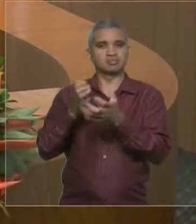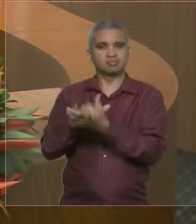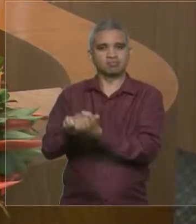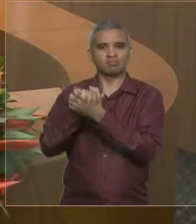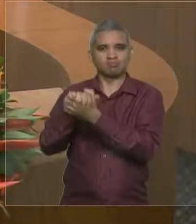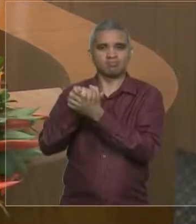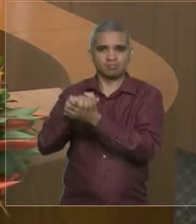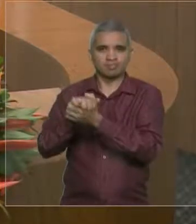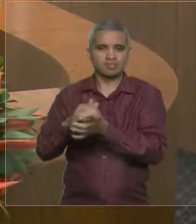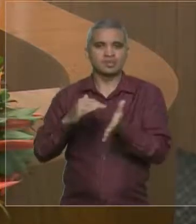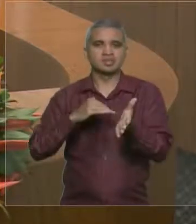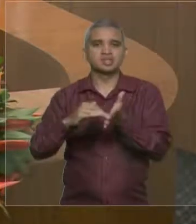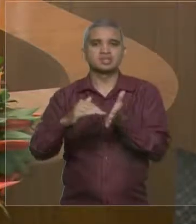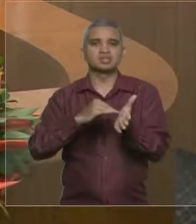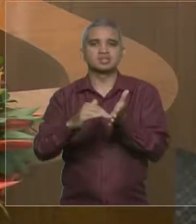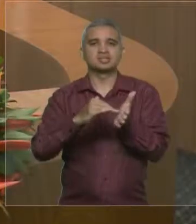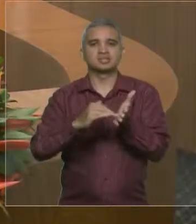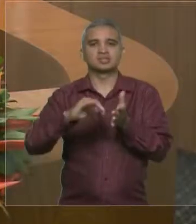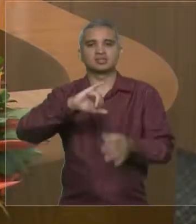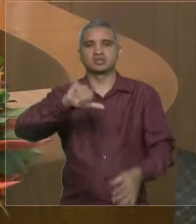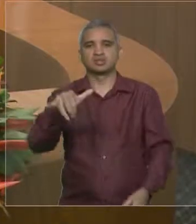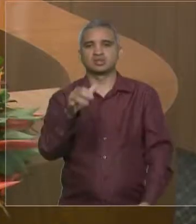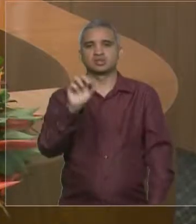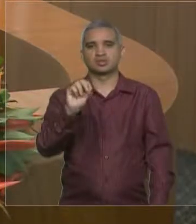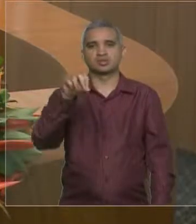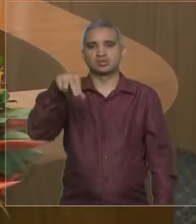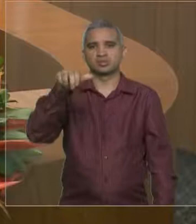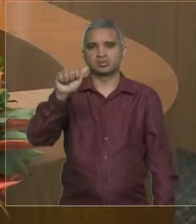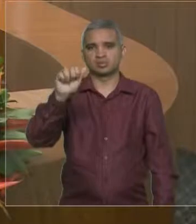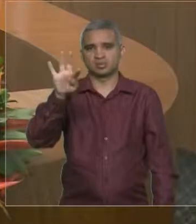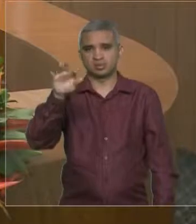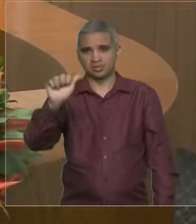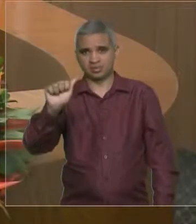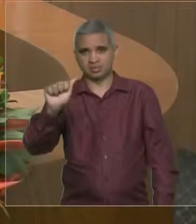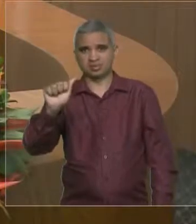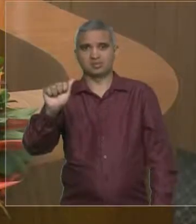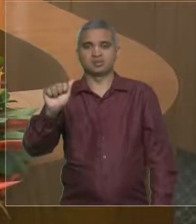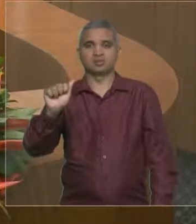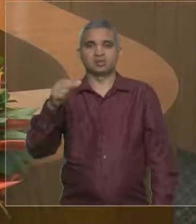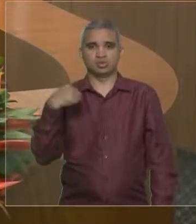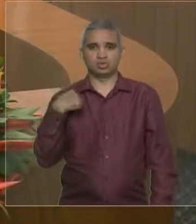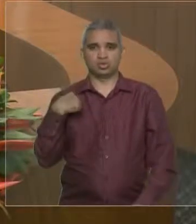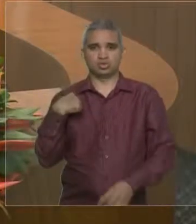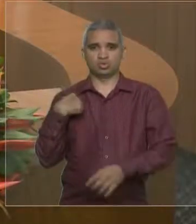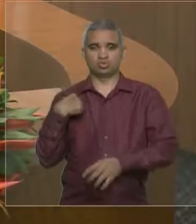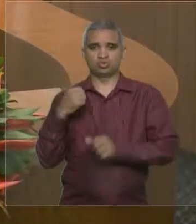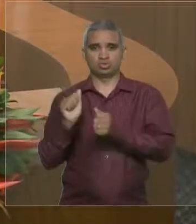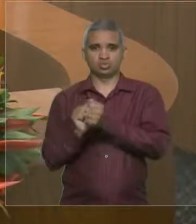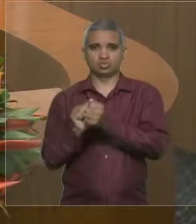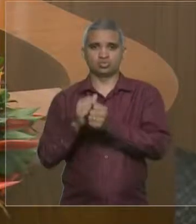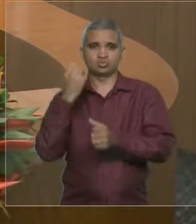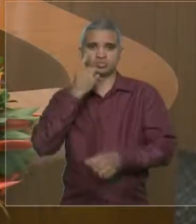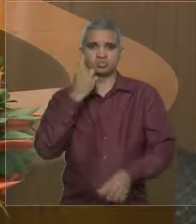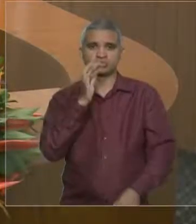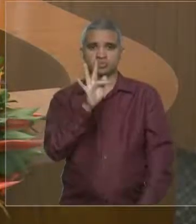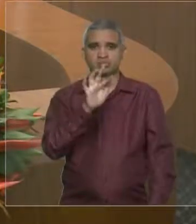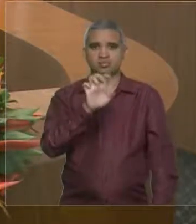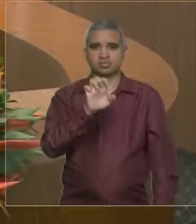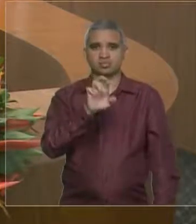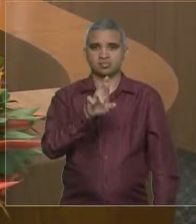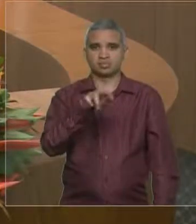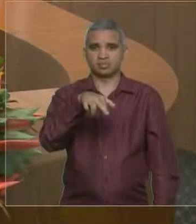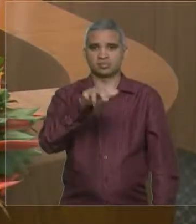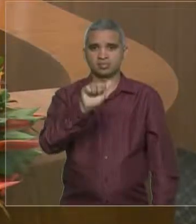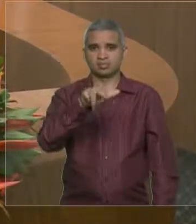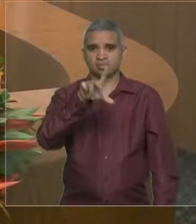porque nós estivemos também na quinta-feira, eu e o deputado Fernando Pessoa, na Vila